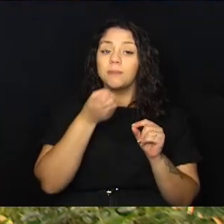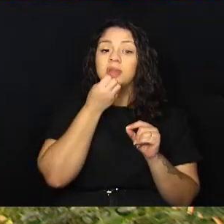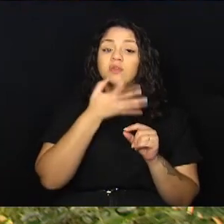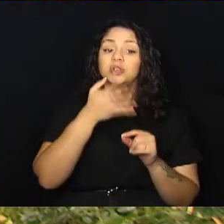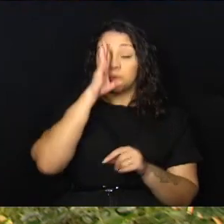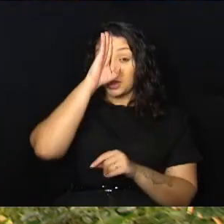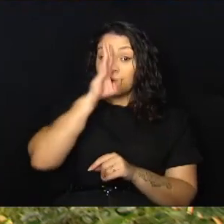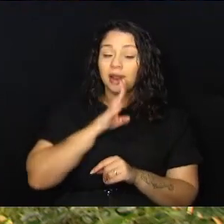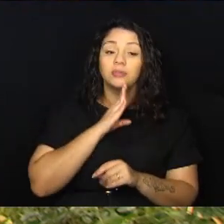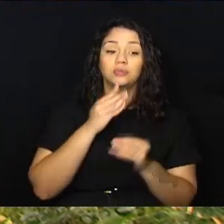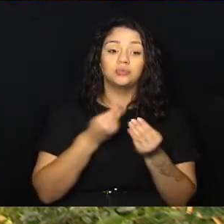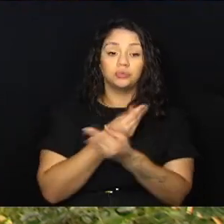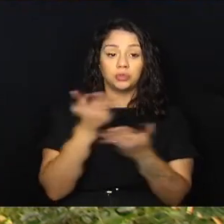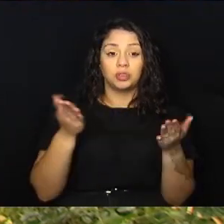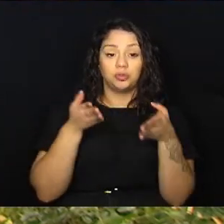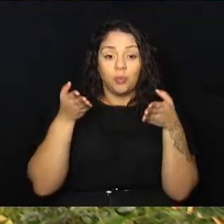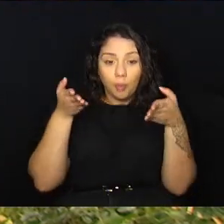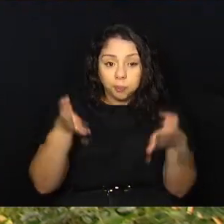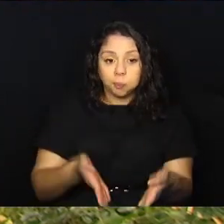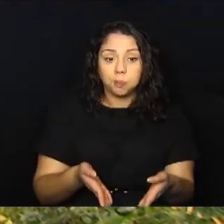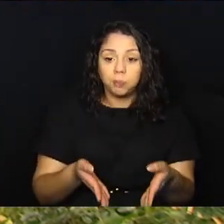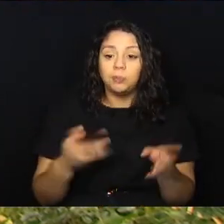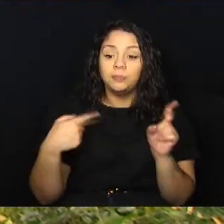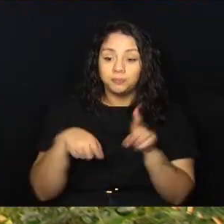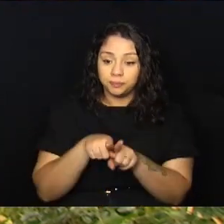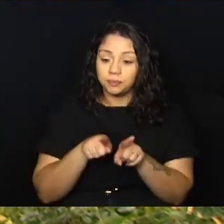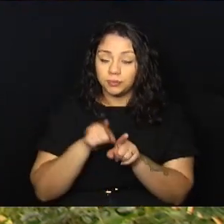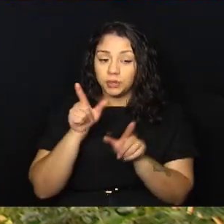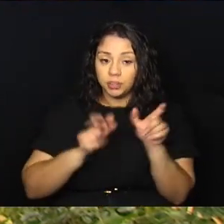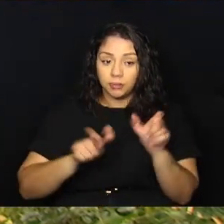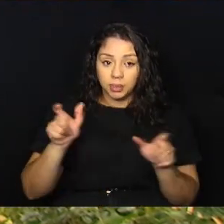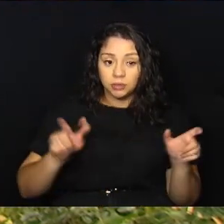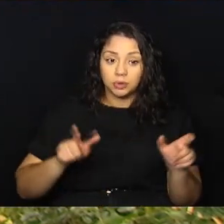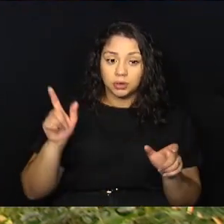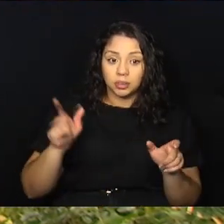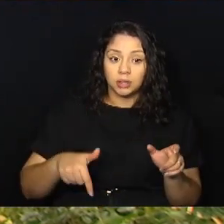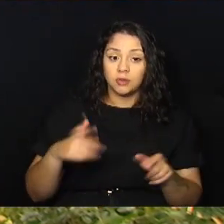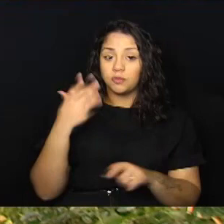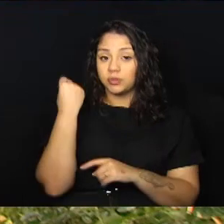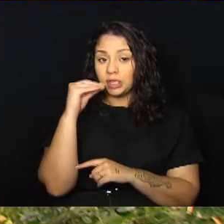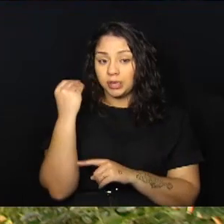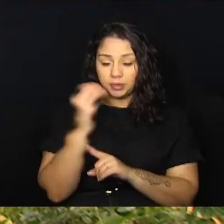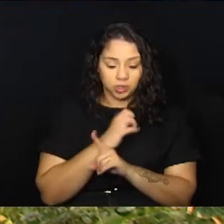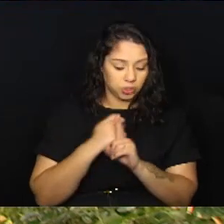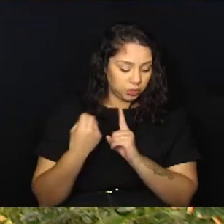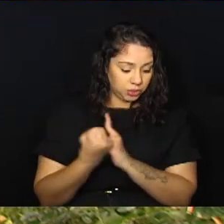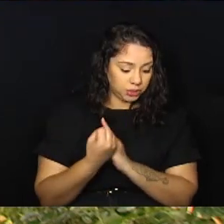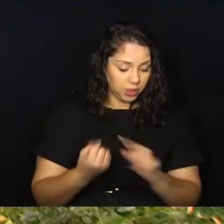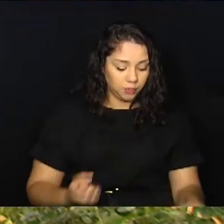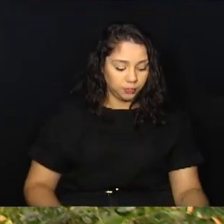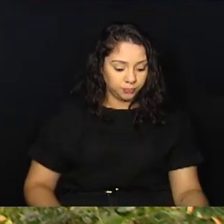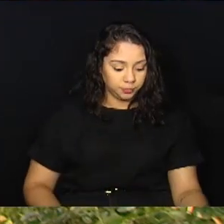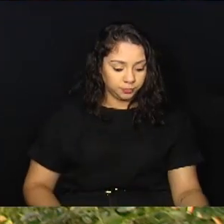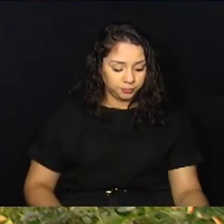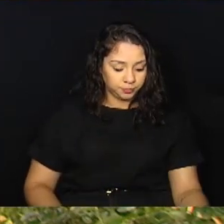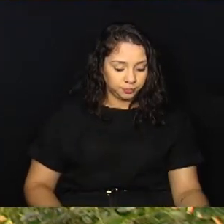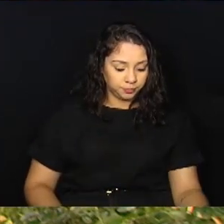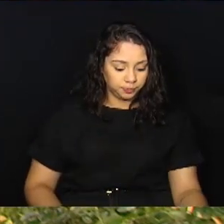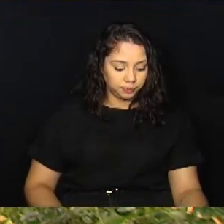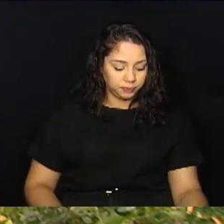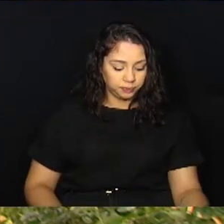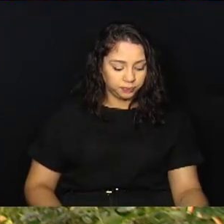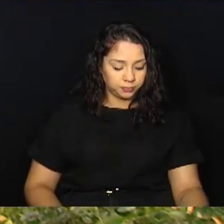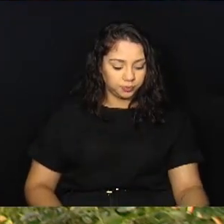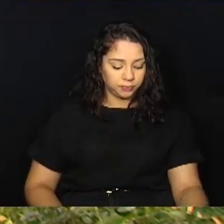relacionada ao benefício de gratuidade do sepultamento, inclusive de pessoas em situação de vulnerabilidade